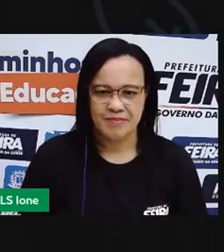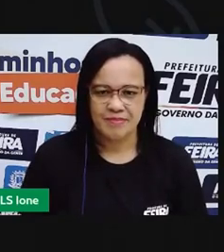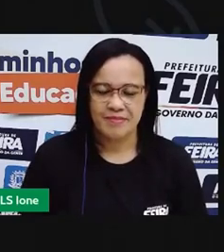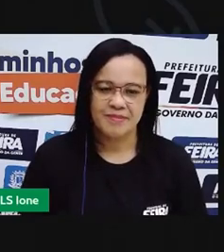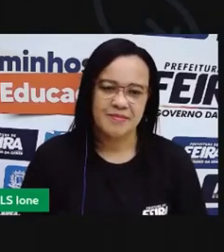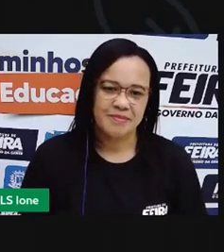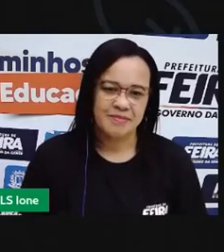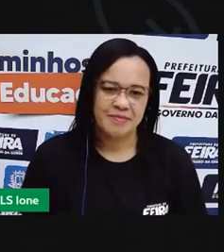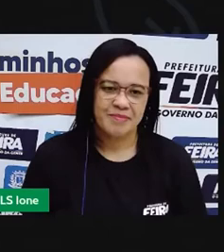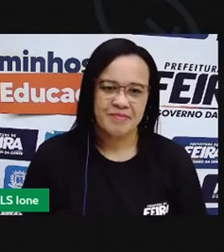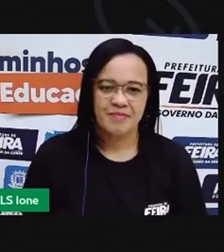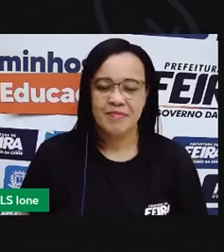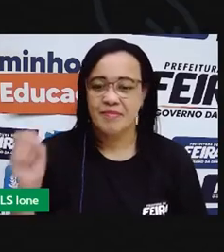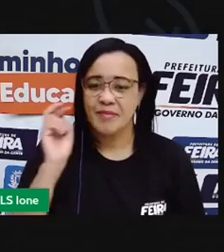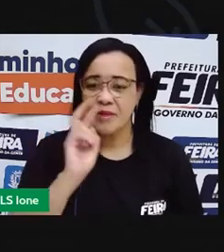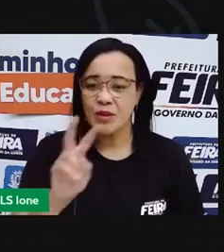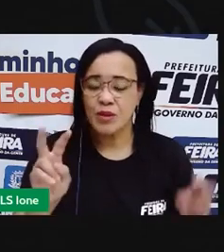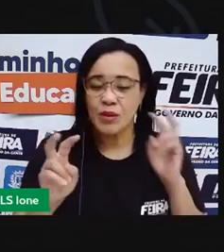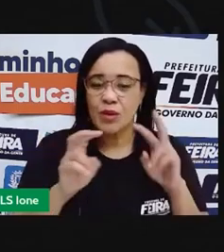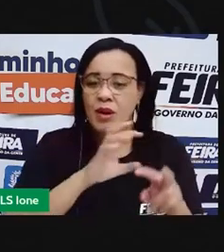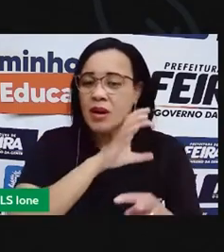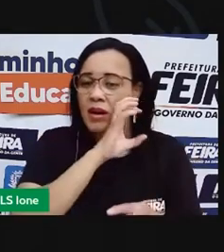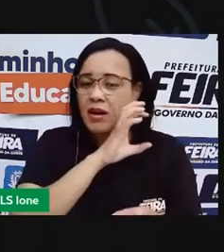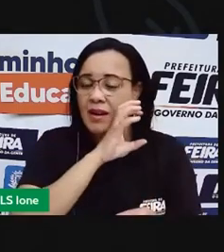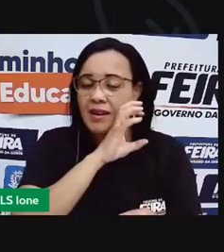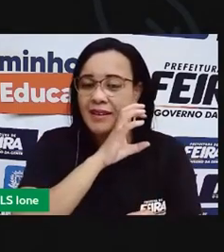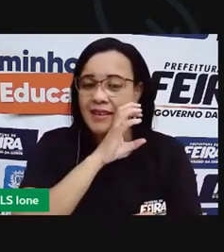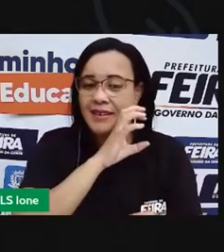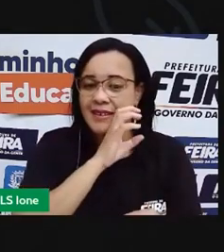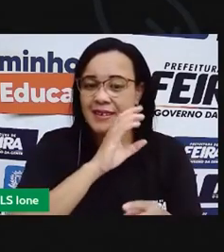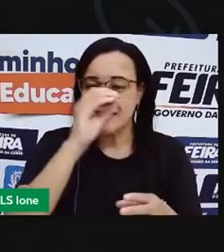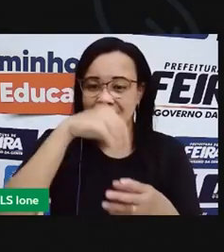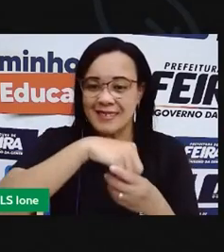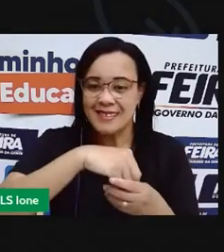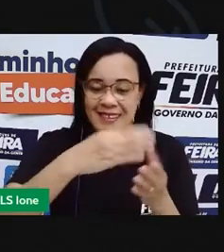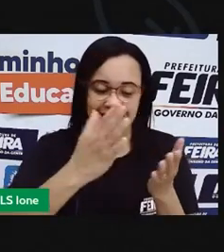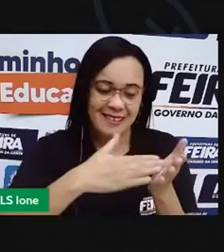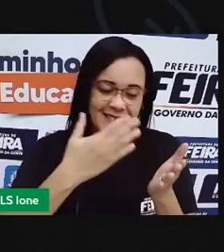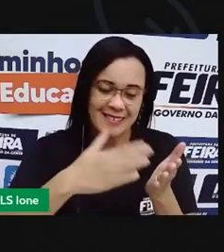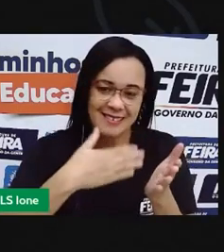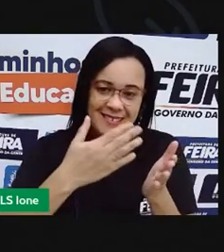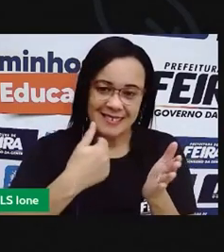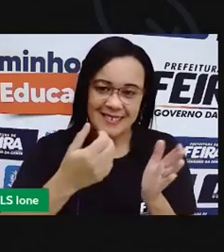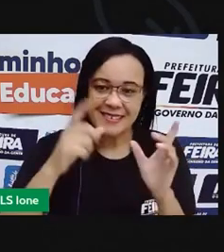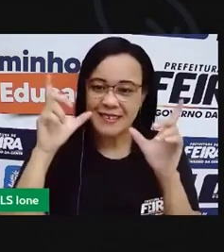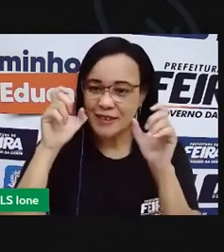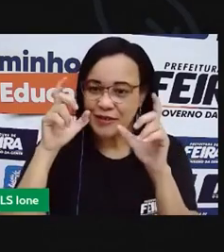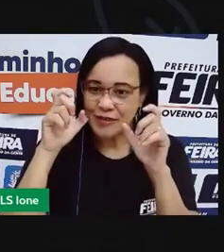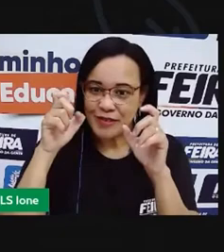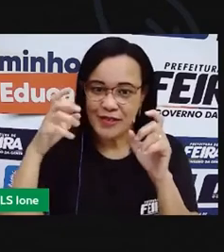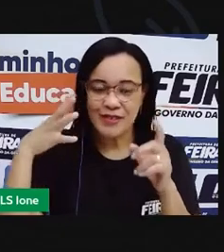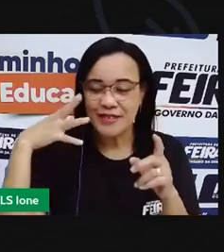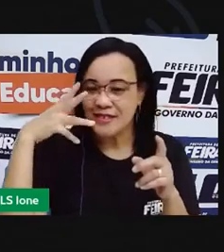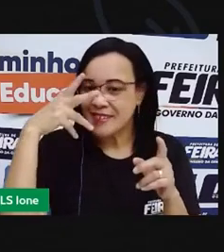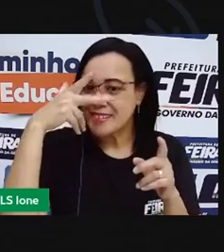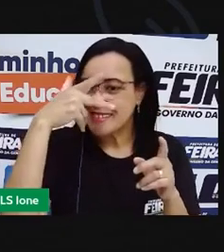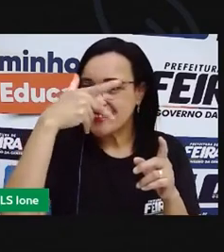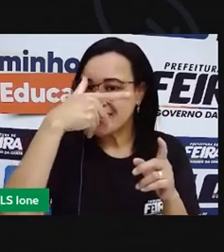Olha os animais que aparecem aqui no livro. Olha que animal bonito.